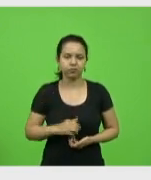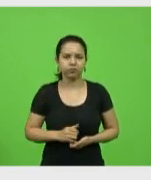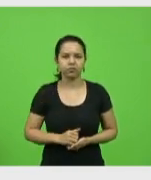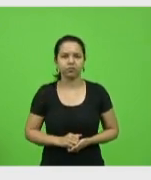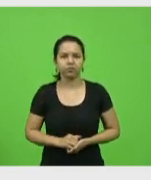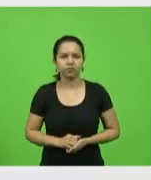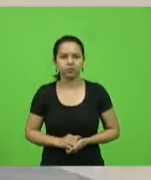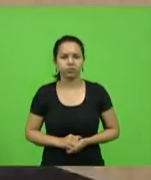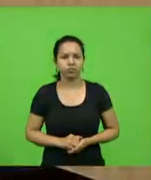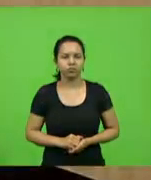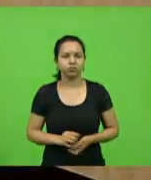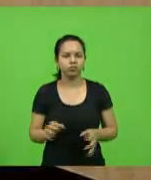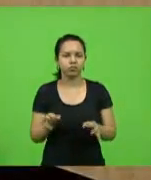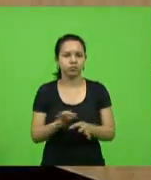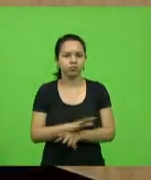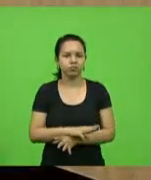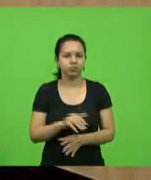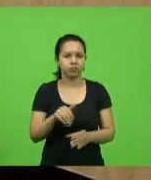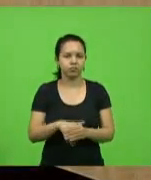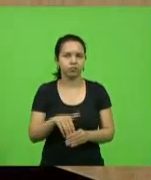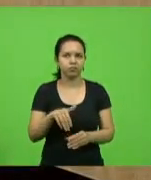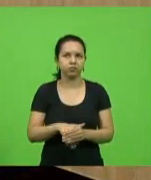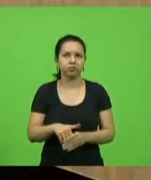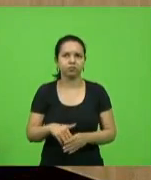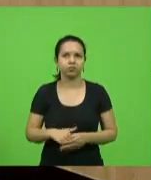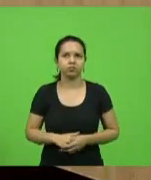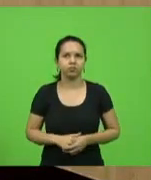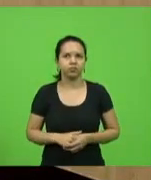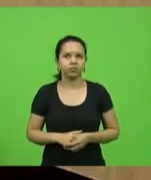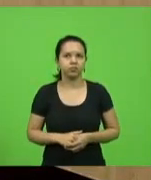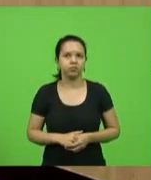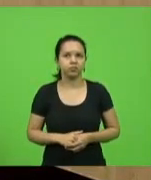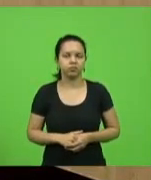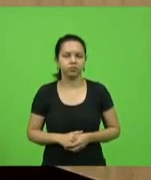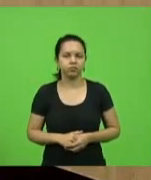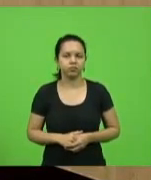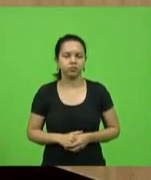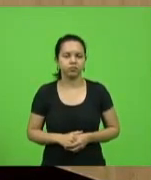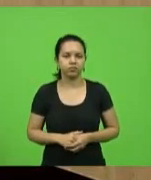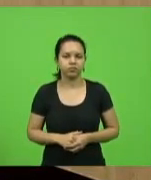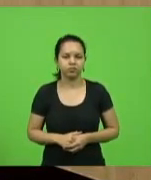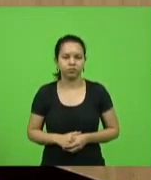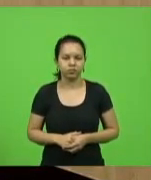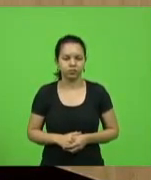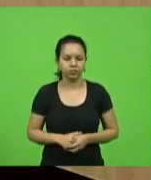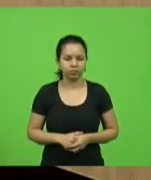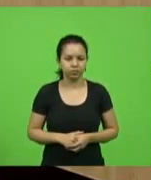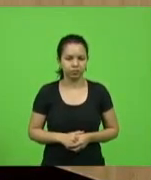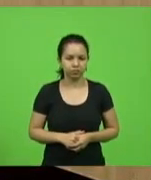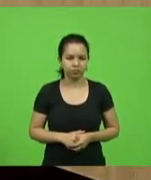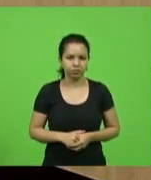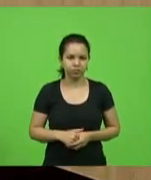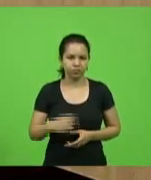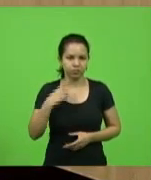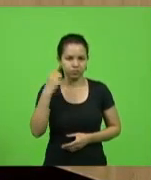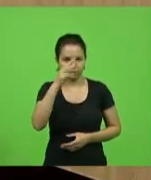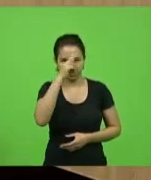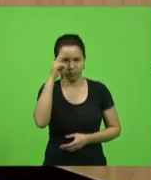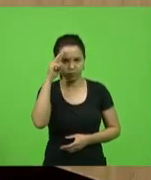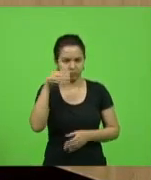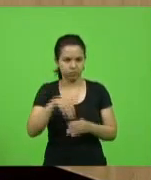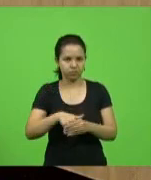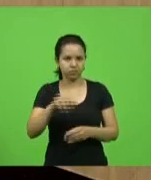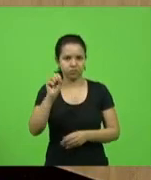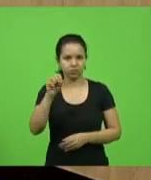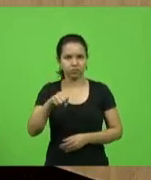Está encerrada a votação. Sim, senhor presidente. Voto sim, senhor presidente. Deputado. Volney Weber, vota sim.